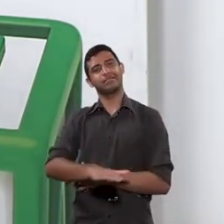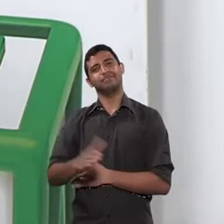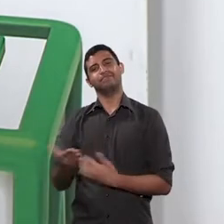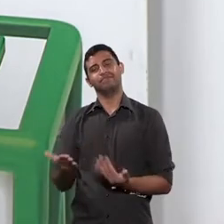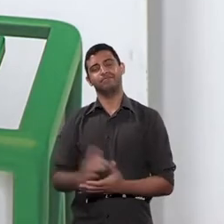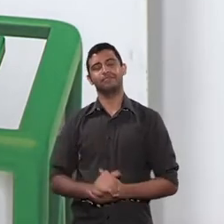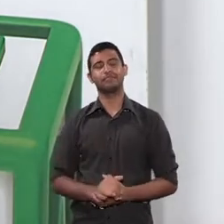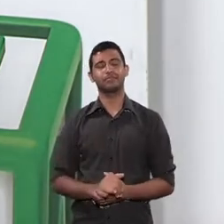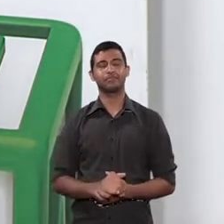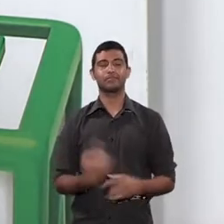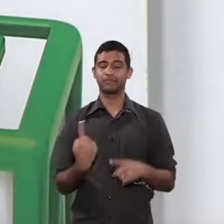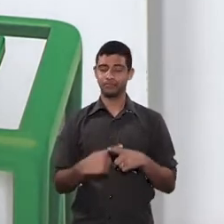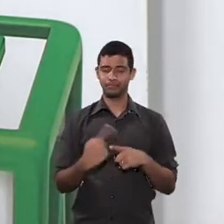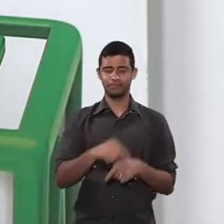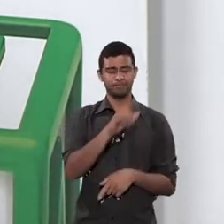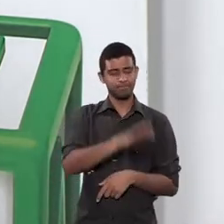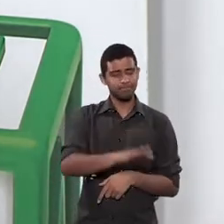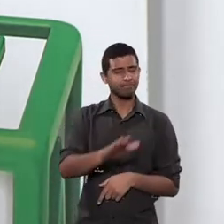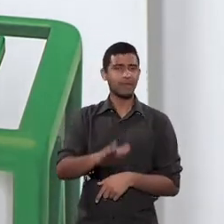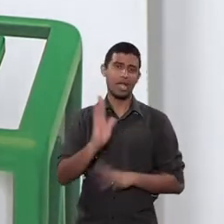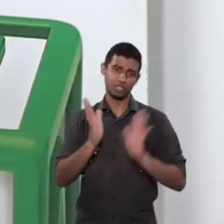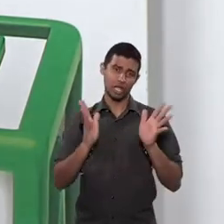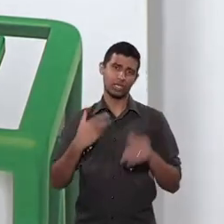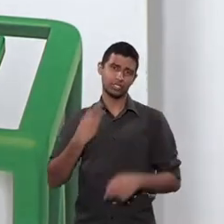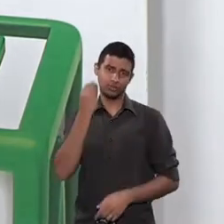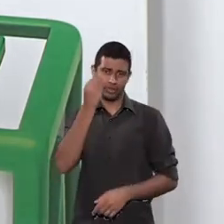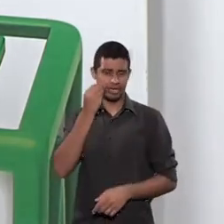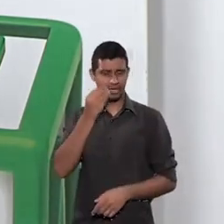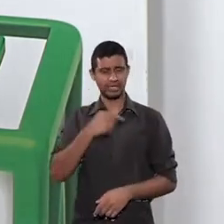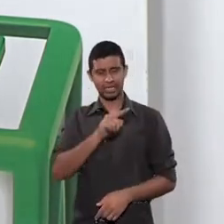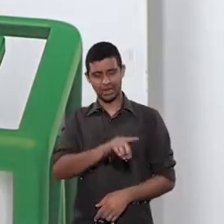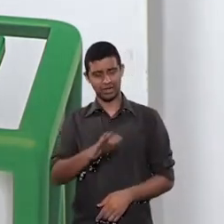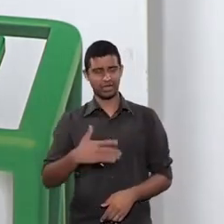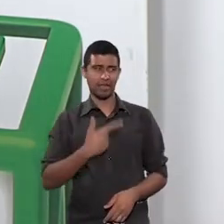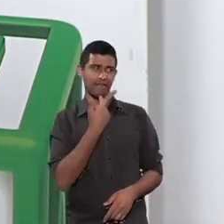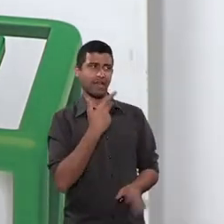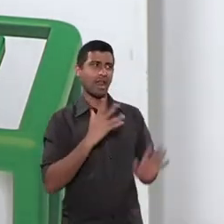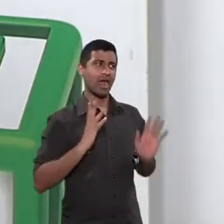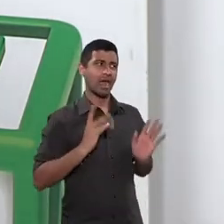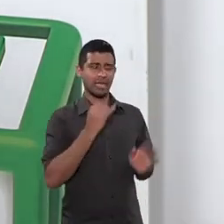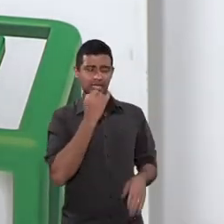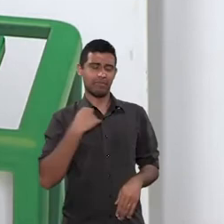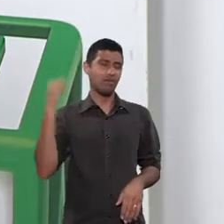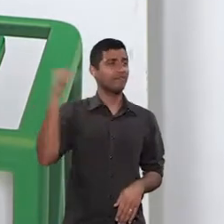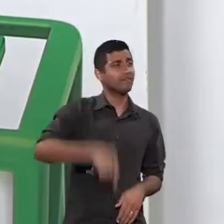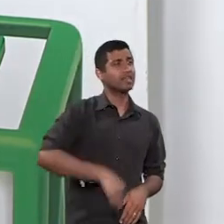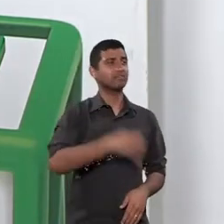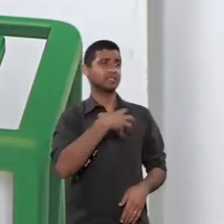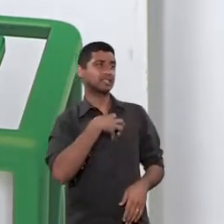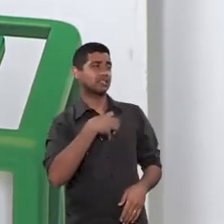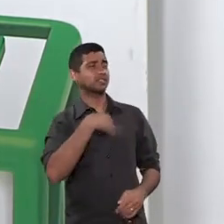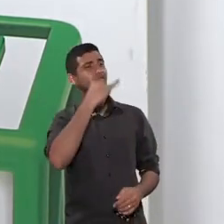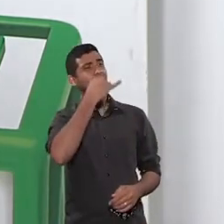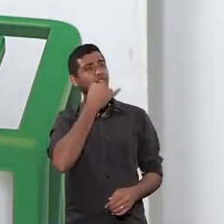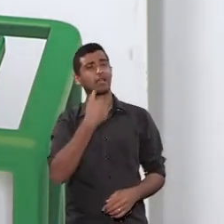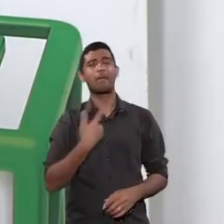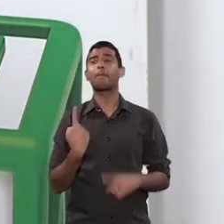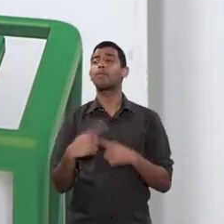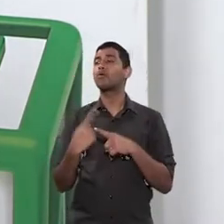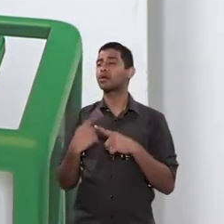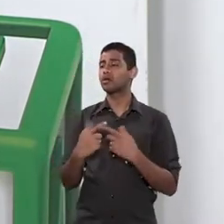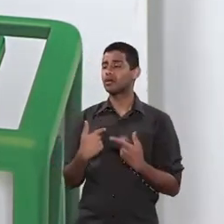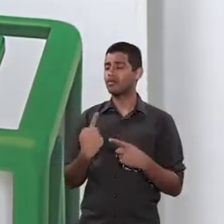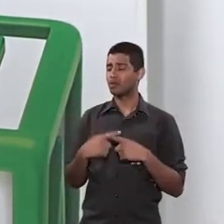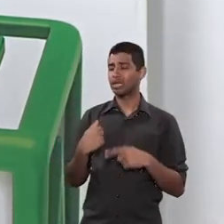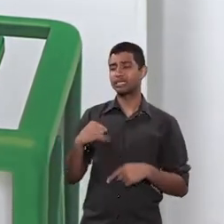Porque ela, a gente tem casos da pessoa, da criança falar, ah, mas eu, quando eu venho para cá, eu fico triste. Mas por